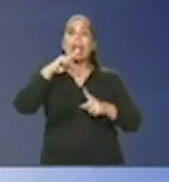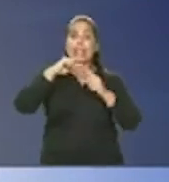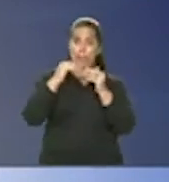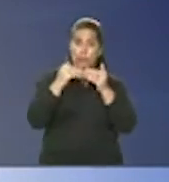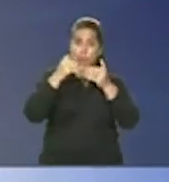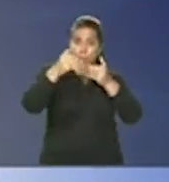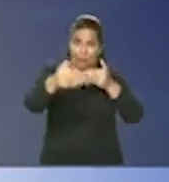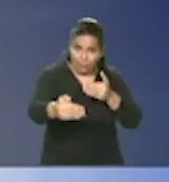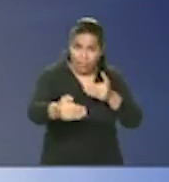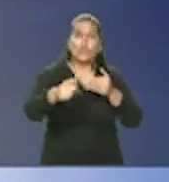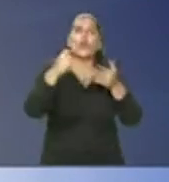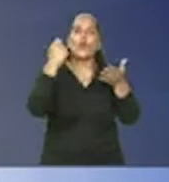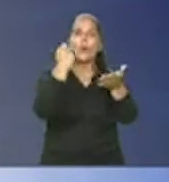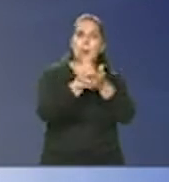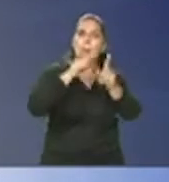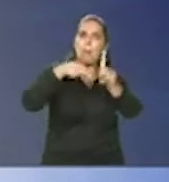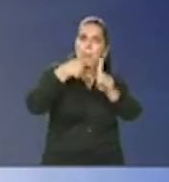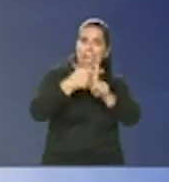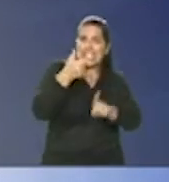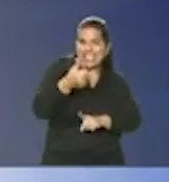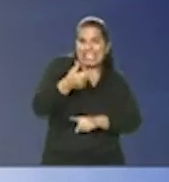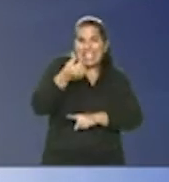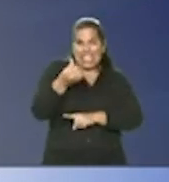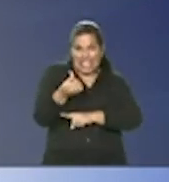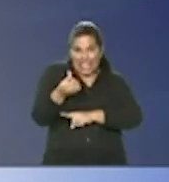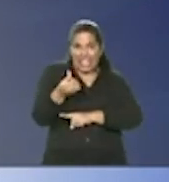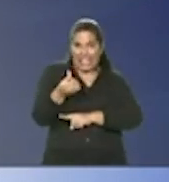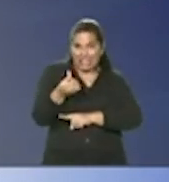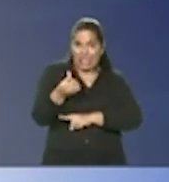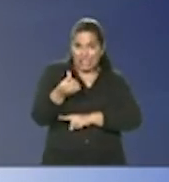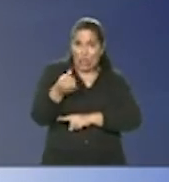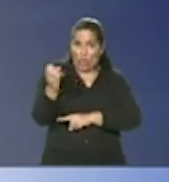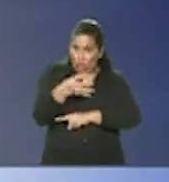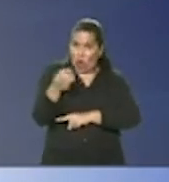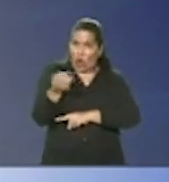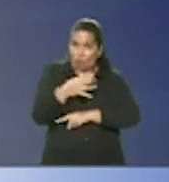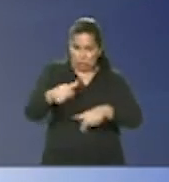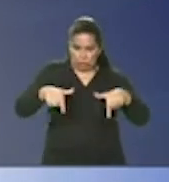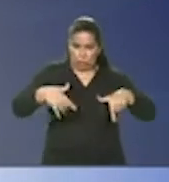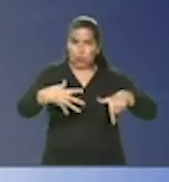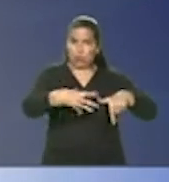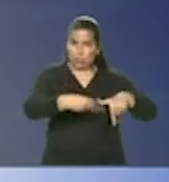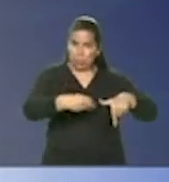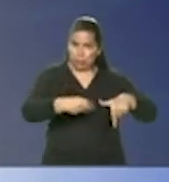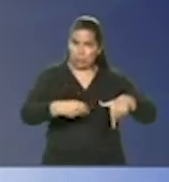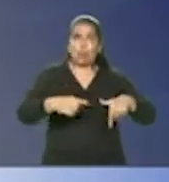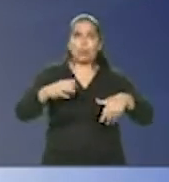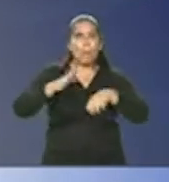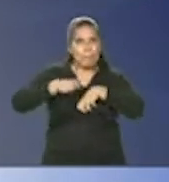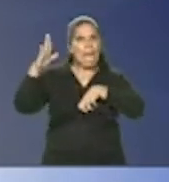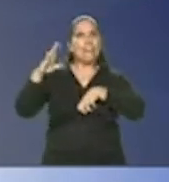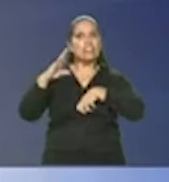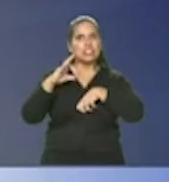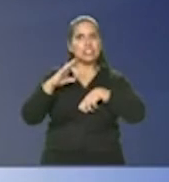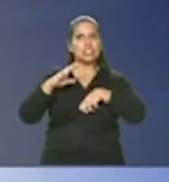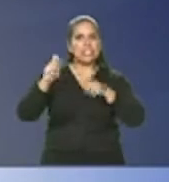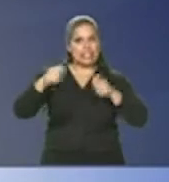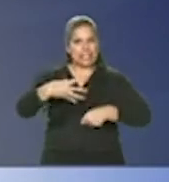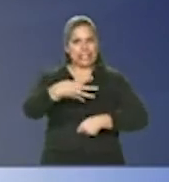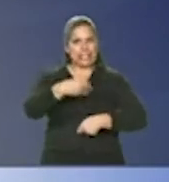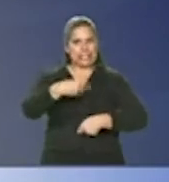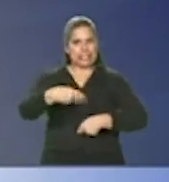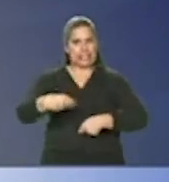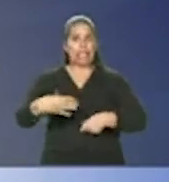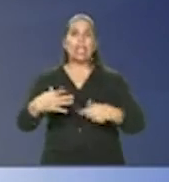novos tomógrafos com 64 canais e 128 canais na primeira compa